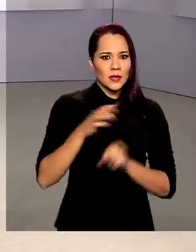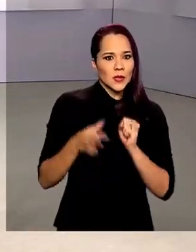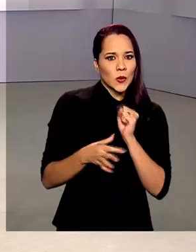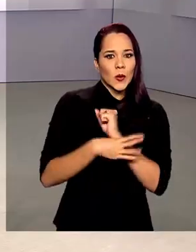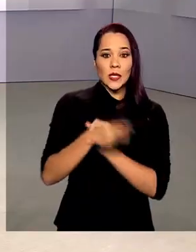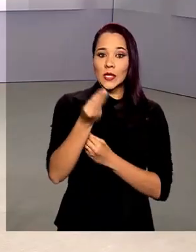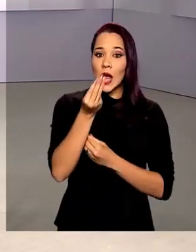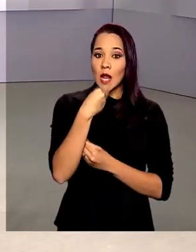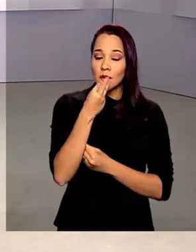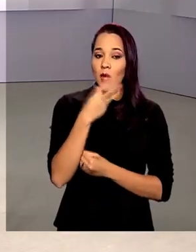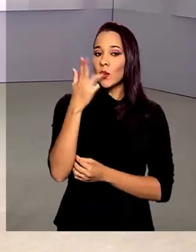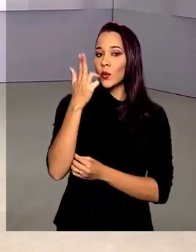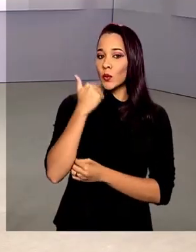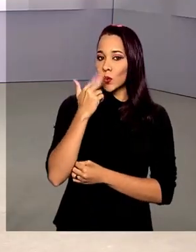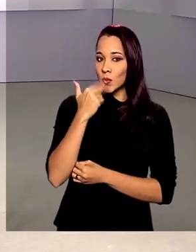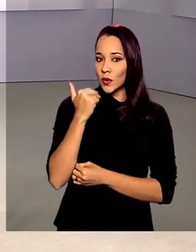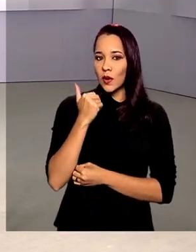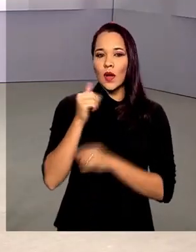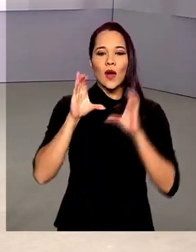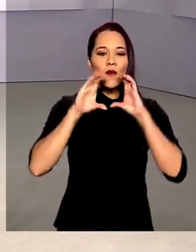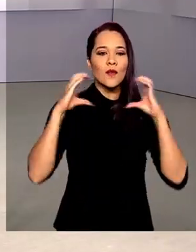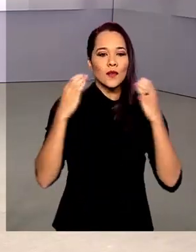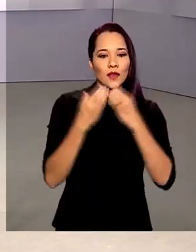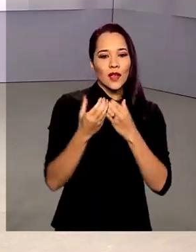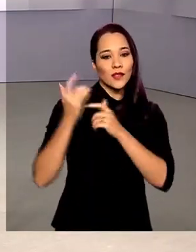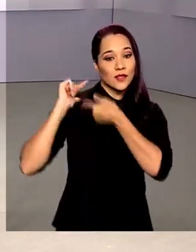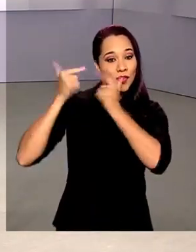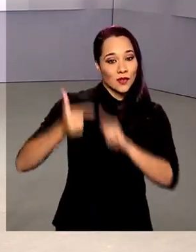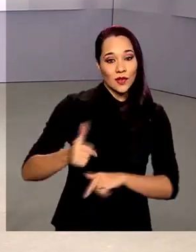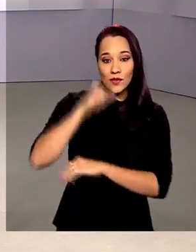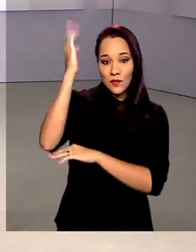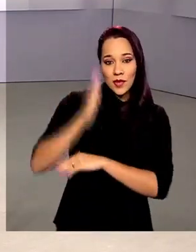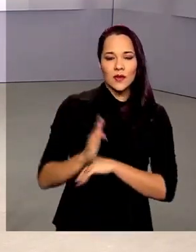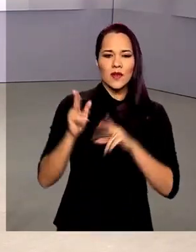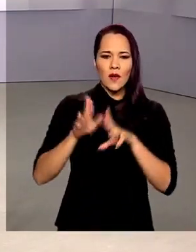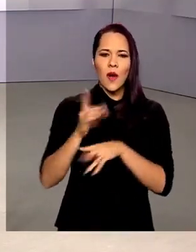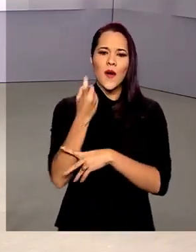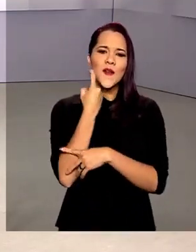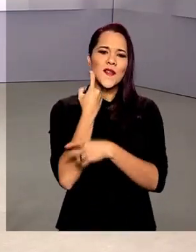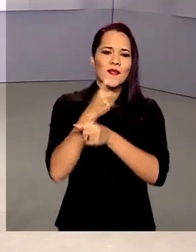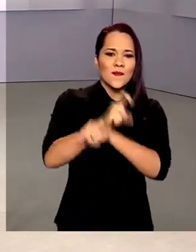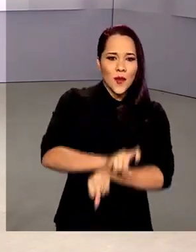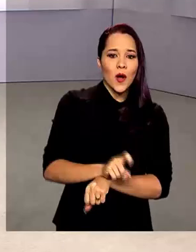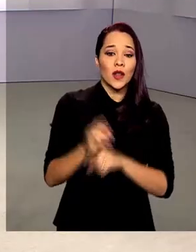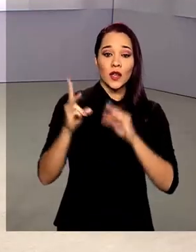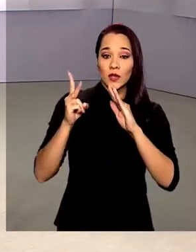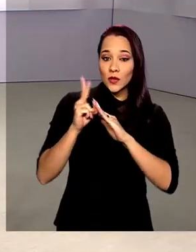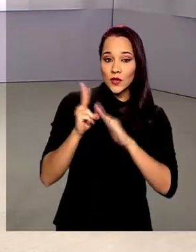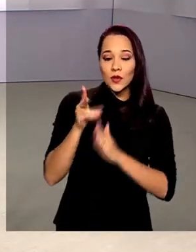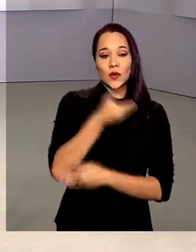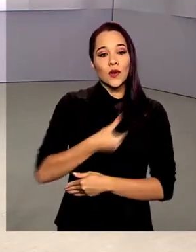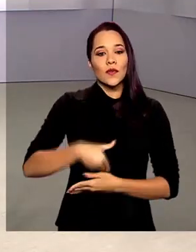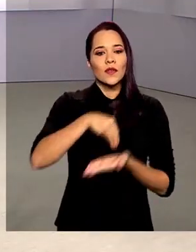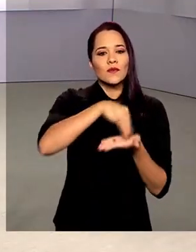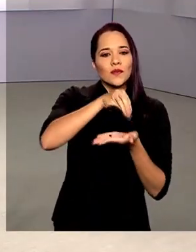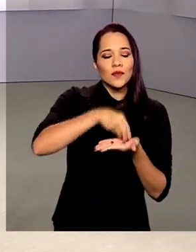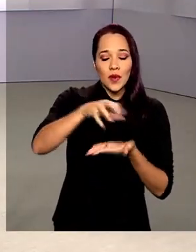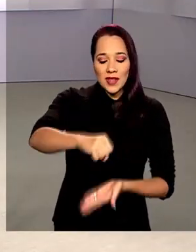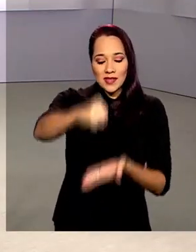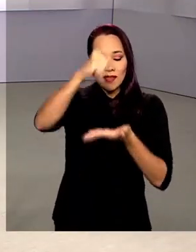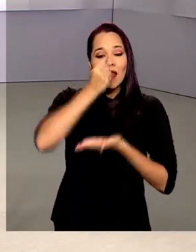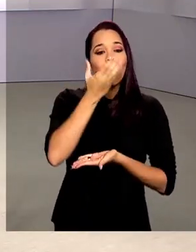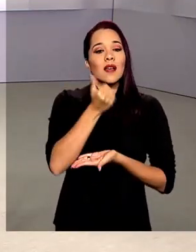alimentar e nutricional a comunidades tradicionais do país, como os quilombolas e indígenas, o Governo distribui cestas